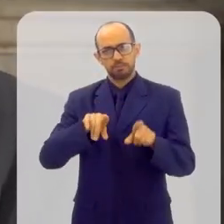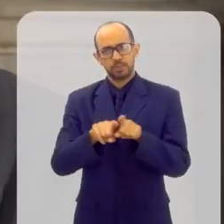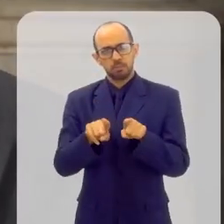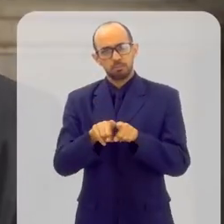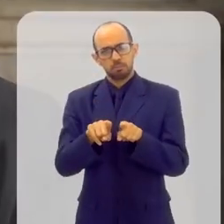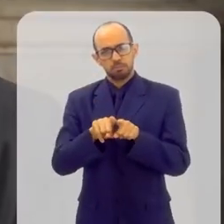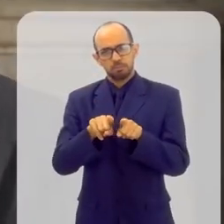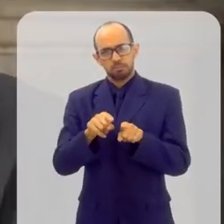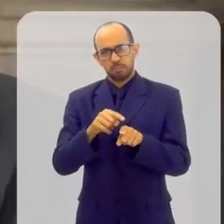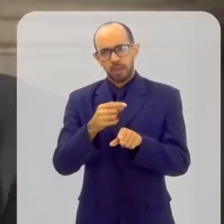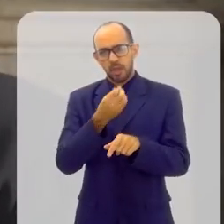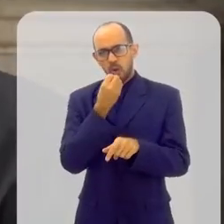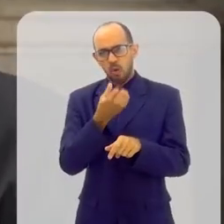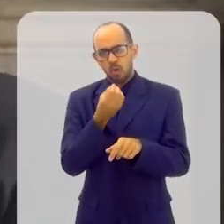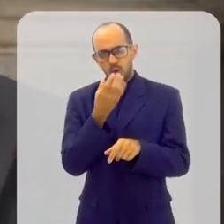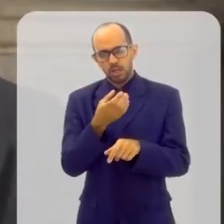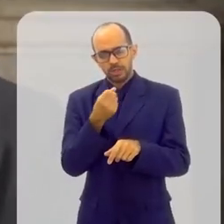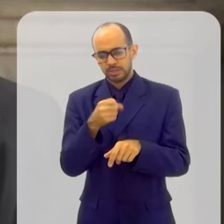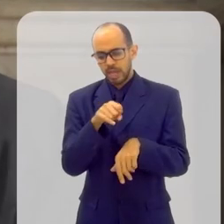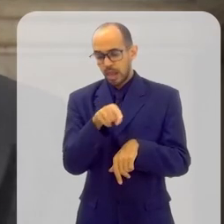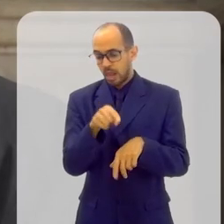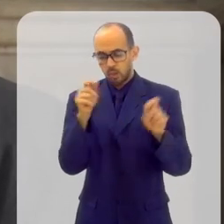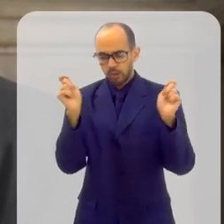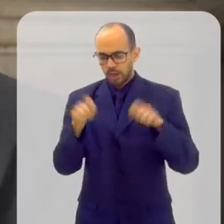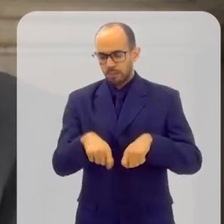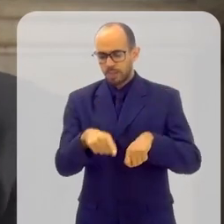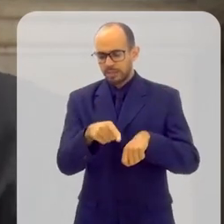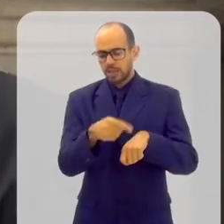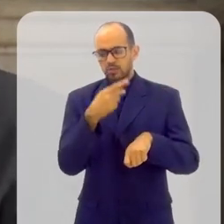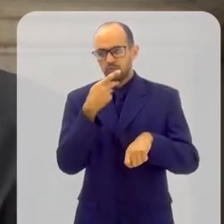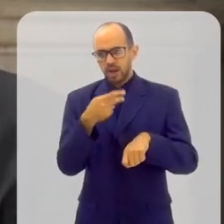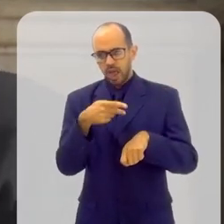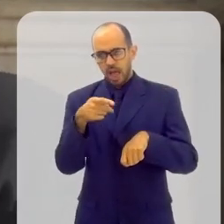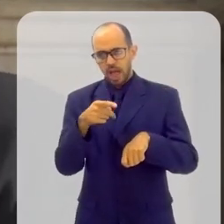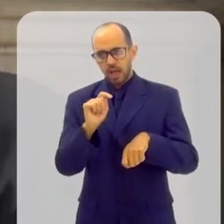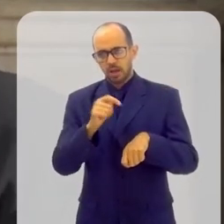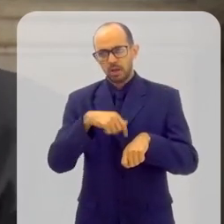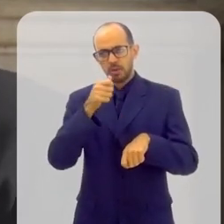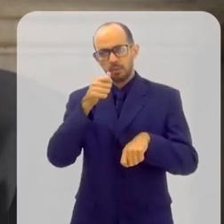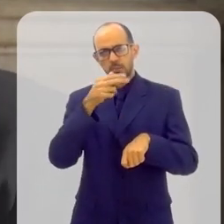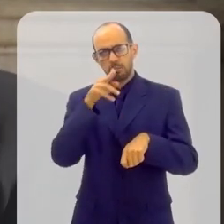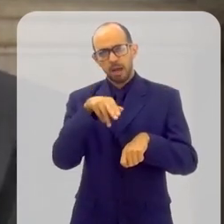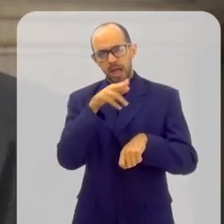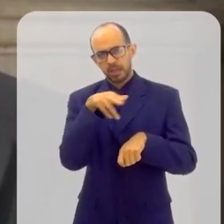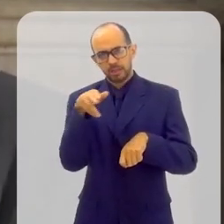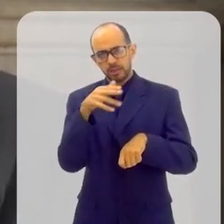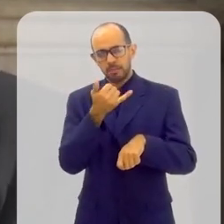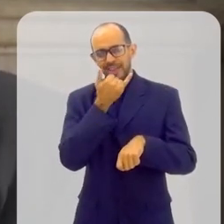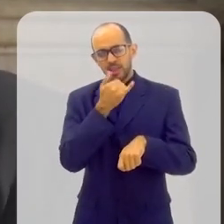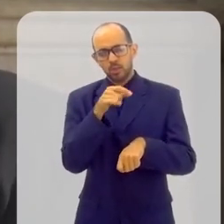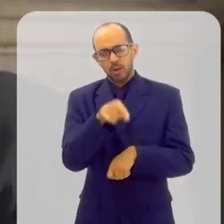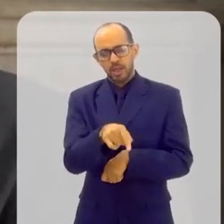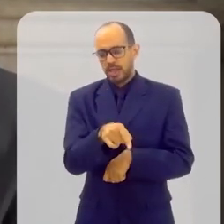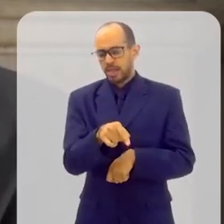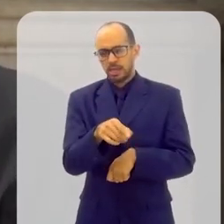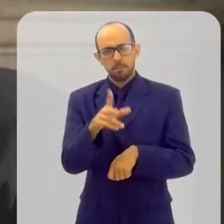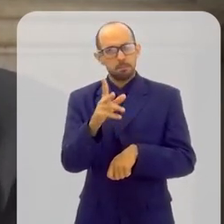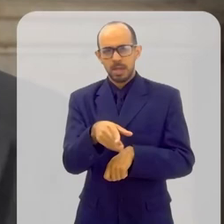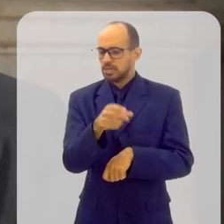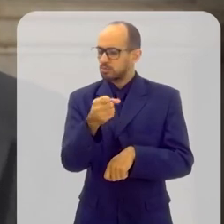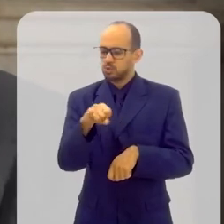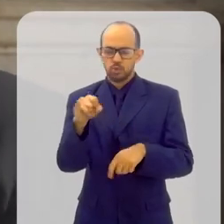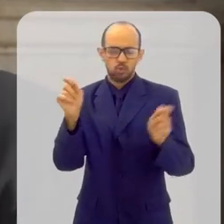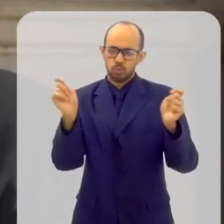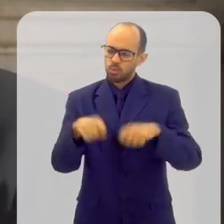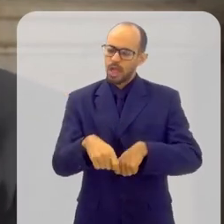Inclusive, confessando a pessoa, e se a pessoa não tem mais condições de falar, o padre absorve essa pessoa sem a confissão. Então, dá uma absorção